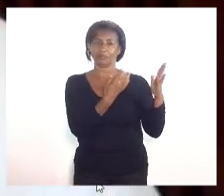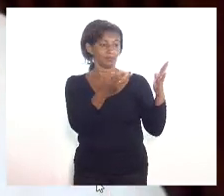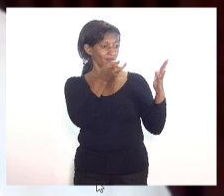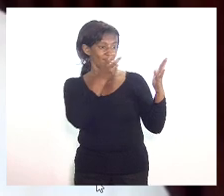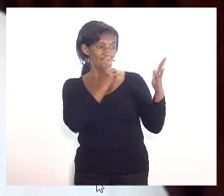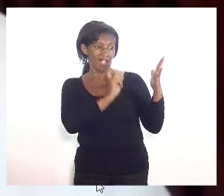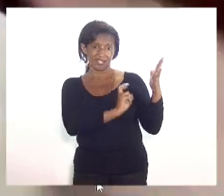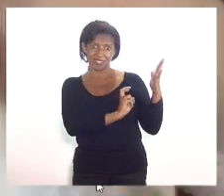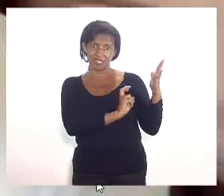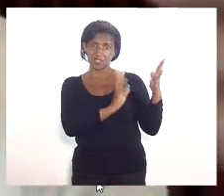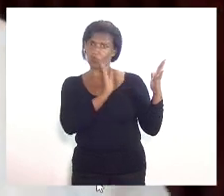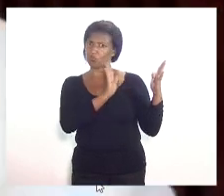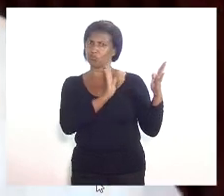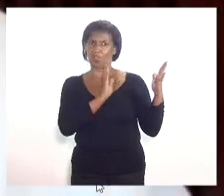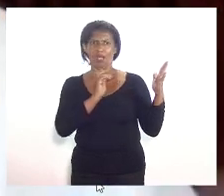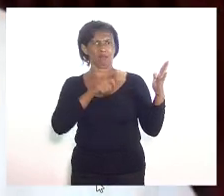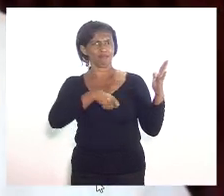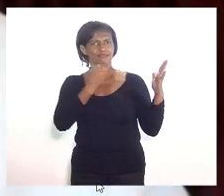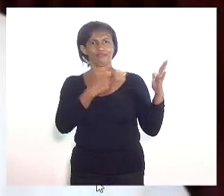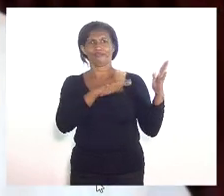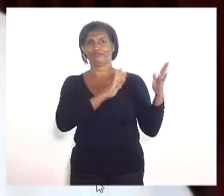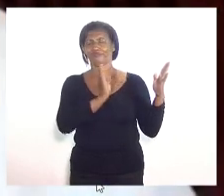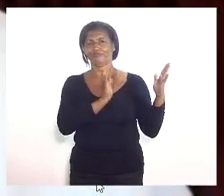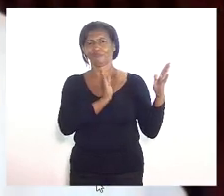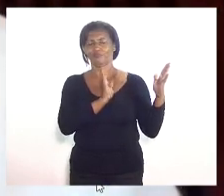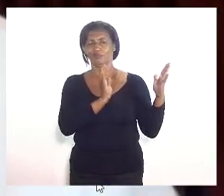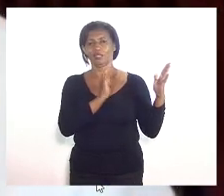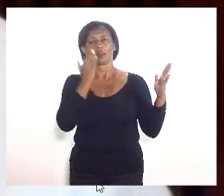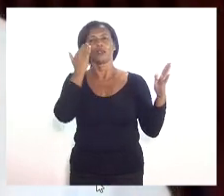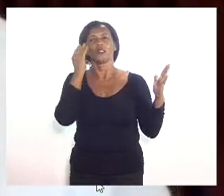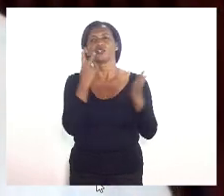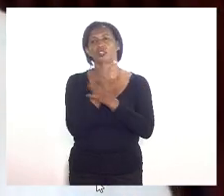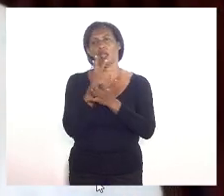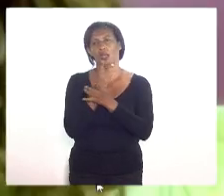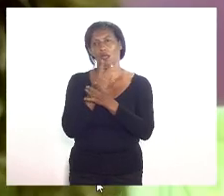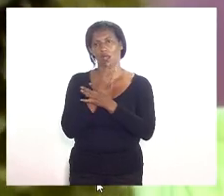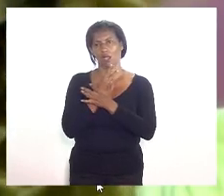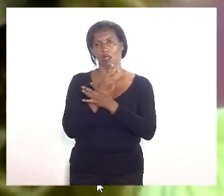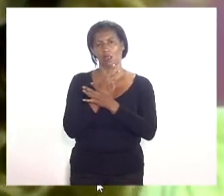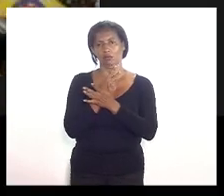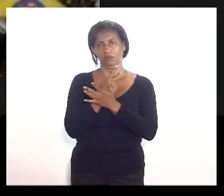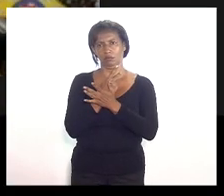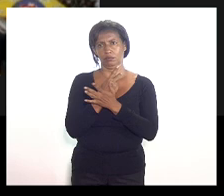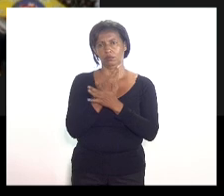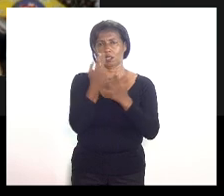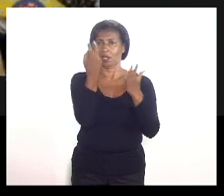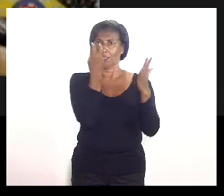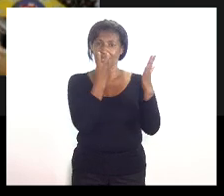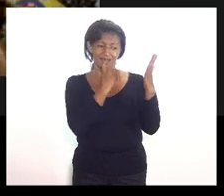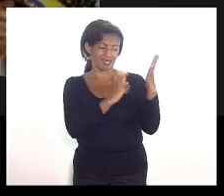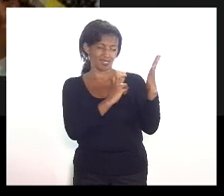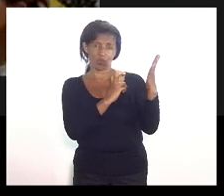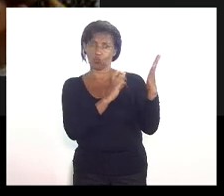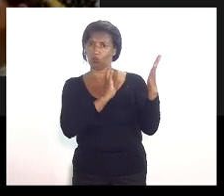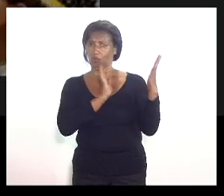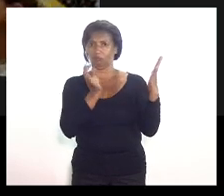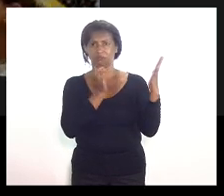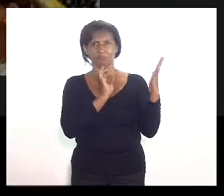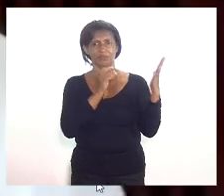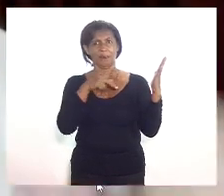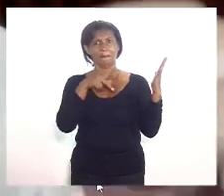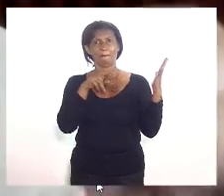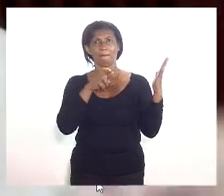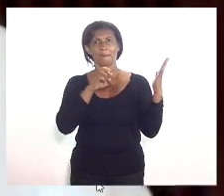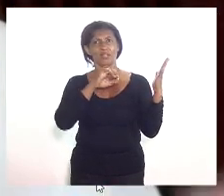está prejudicada, é eu entendi mal, então. É que eu perdoe a Vossa Excelência. A 5 está prejudicada pela